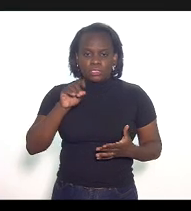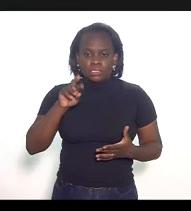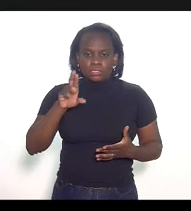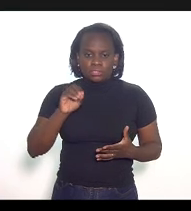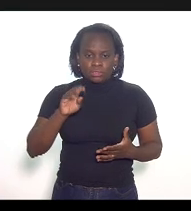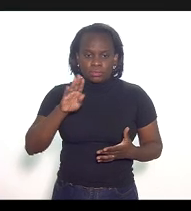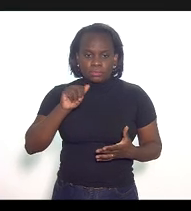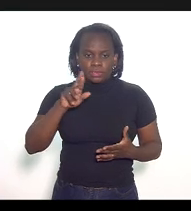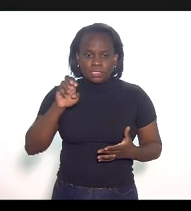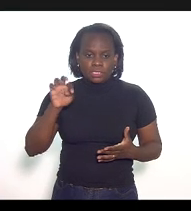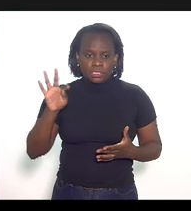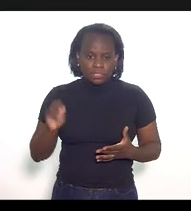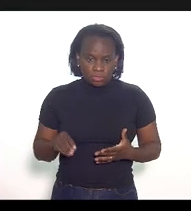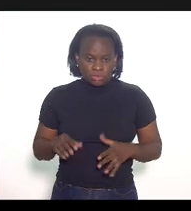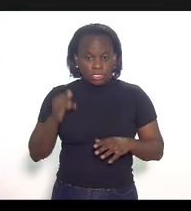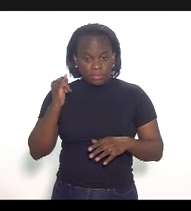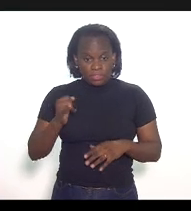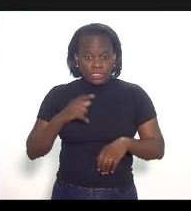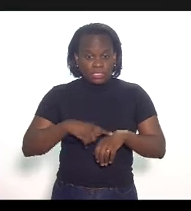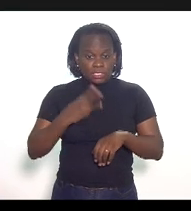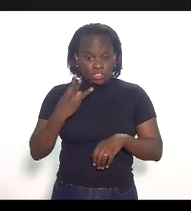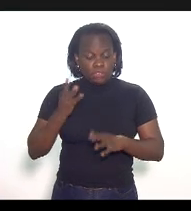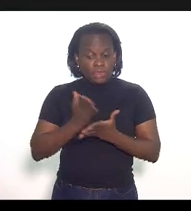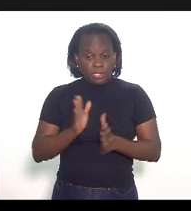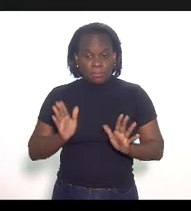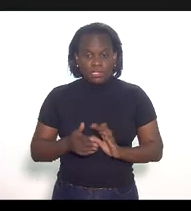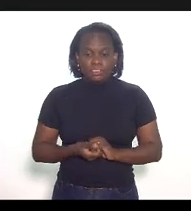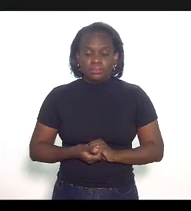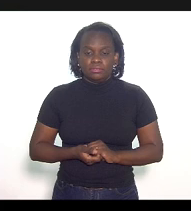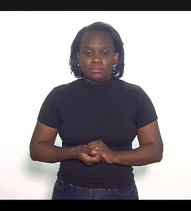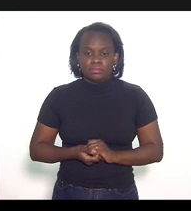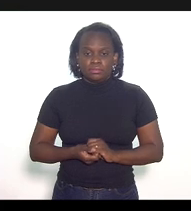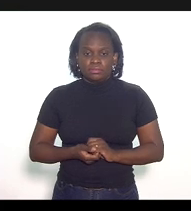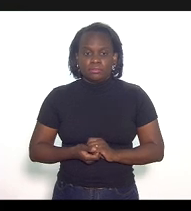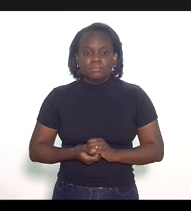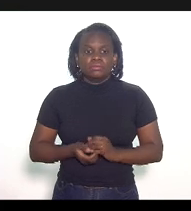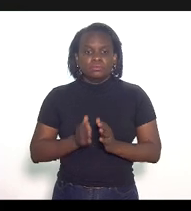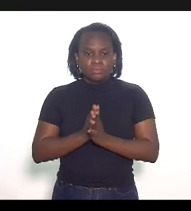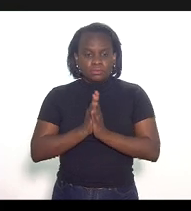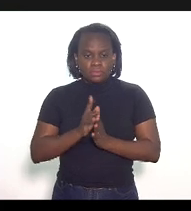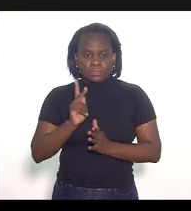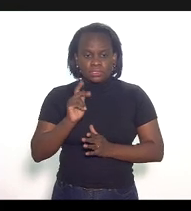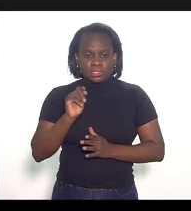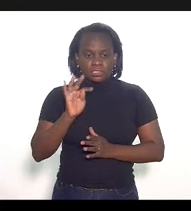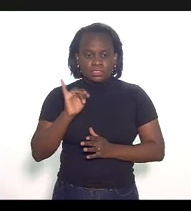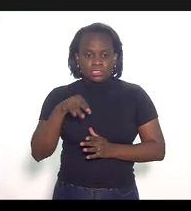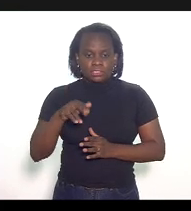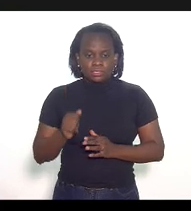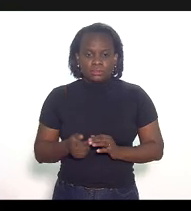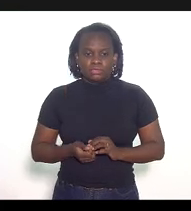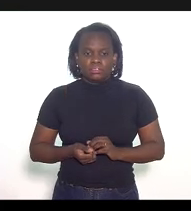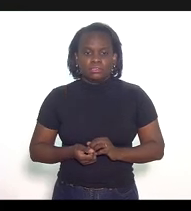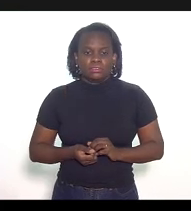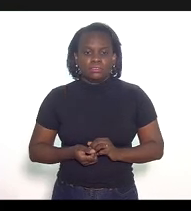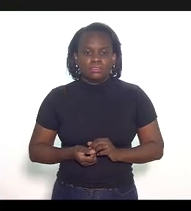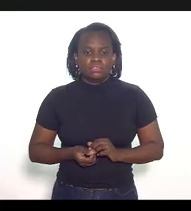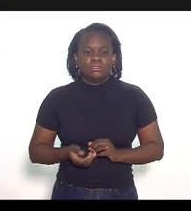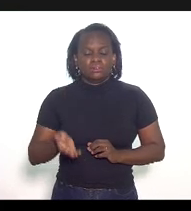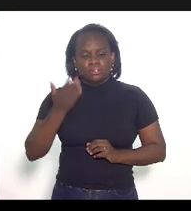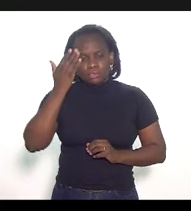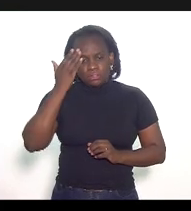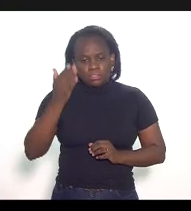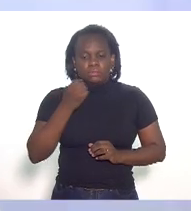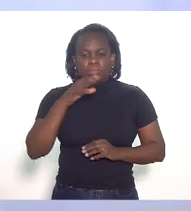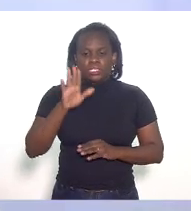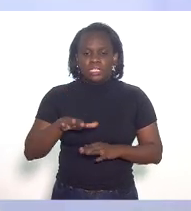nem que às 15 horas eu vou acabar tá ok por favor Catiana Obrigada Obrigada deputado Luiz Paulo